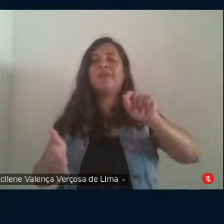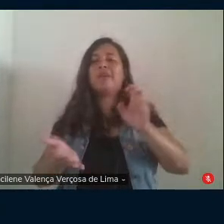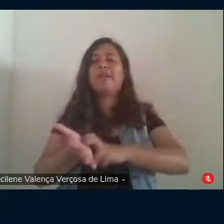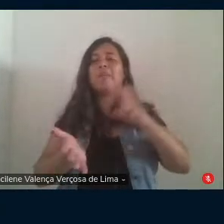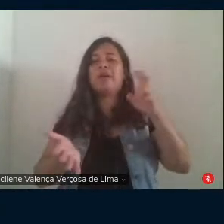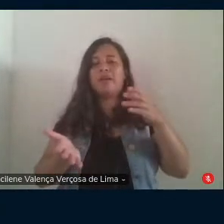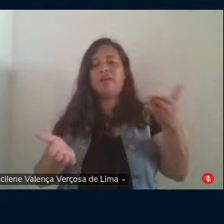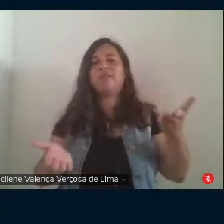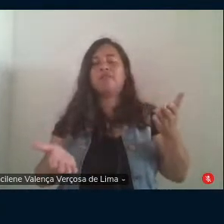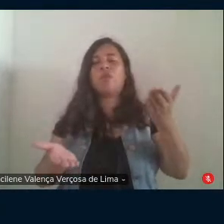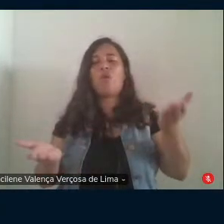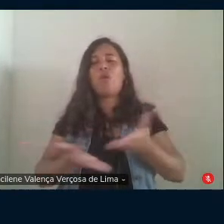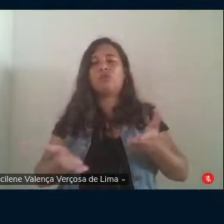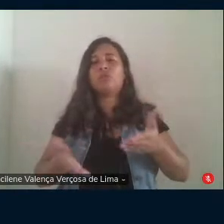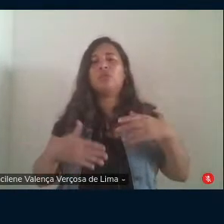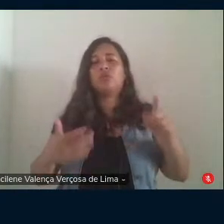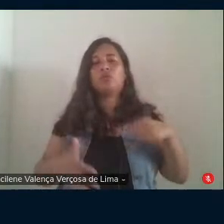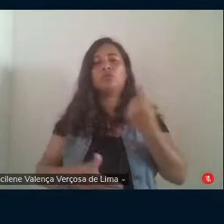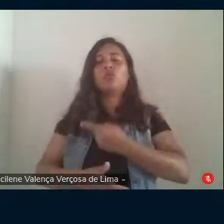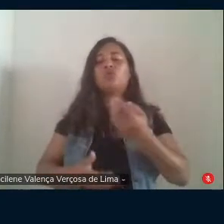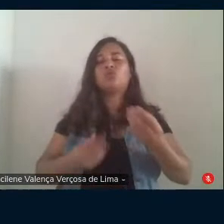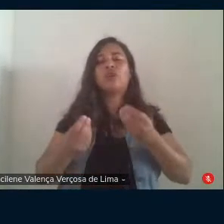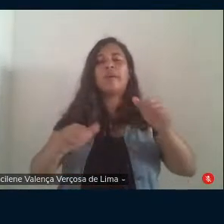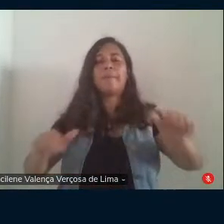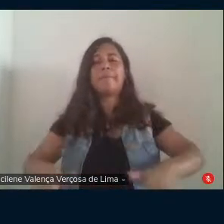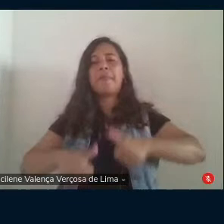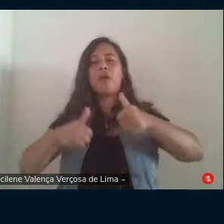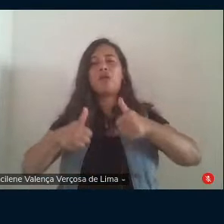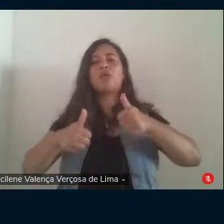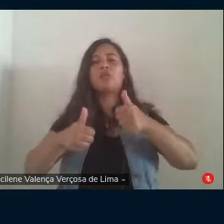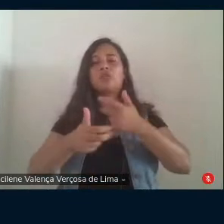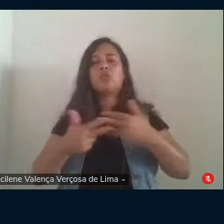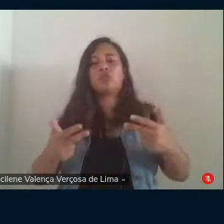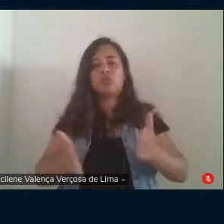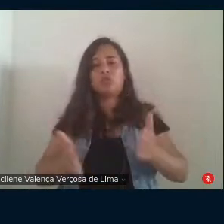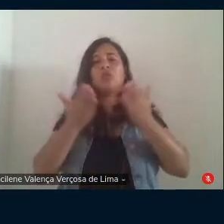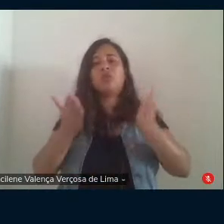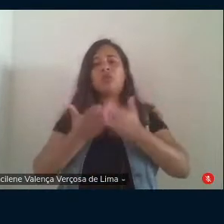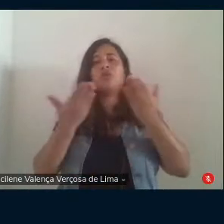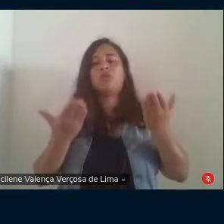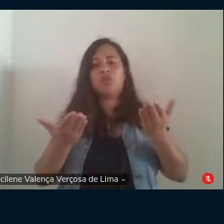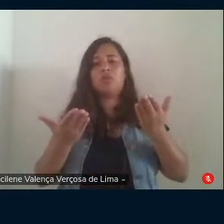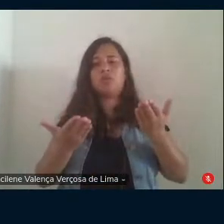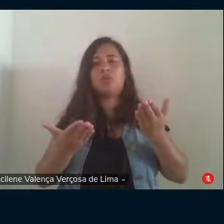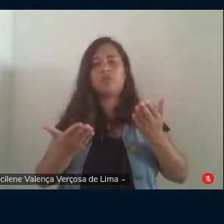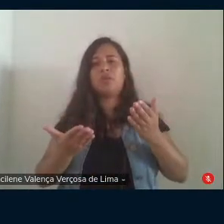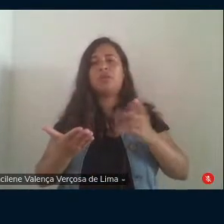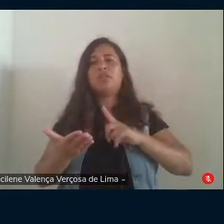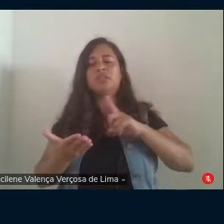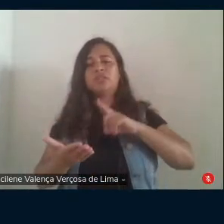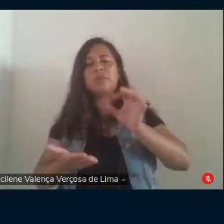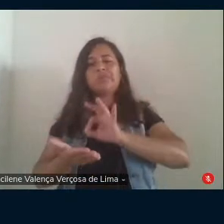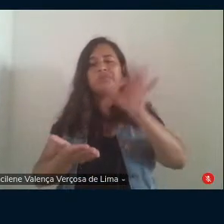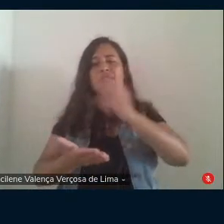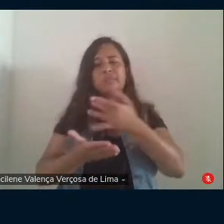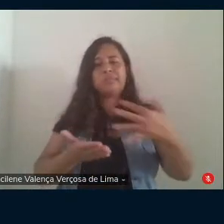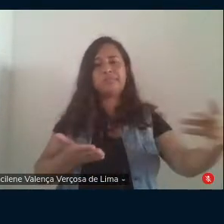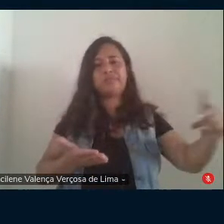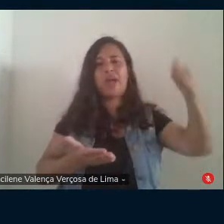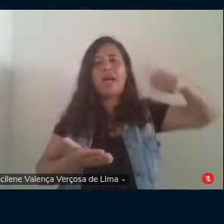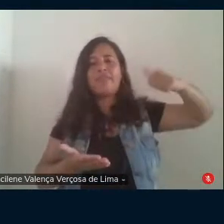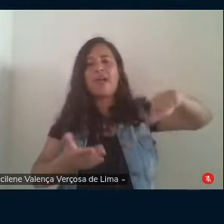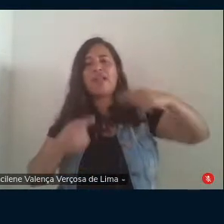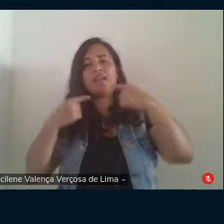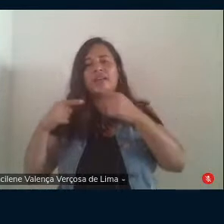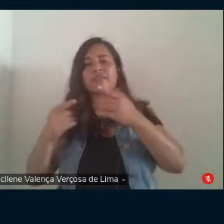nossa fala quando houve e negava a melhoria dos rendimentos dos pobres certamente muitos dados poderiam subsidiar a análise crítica